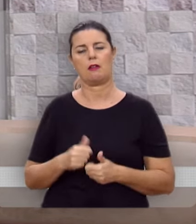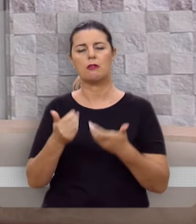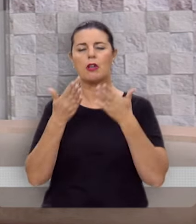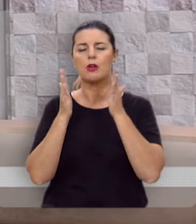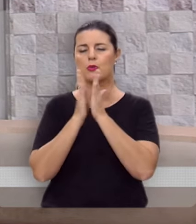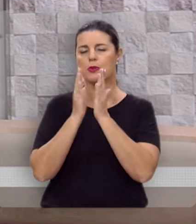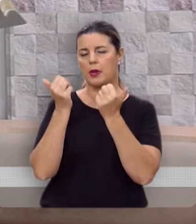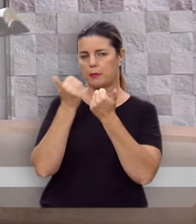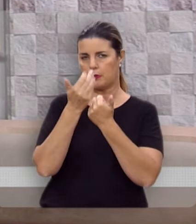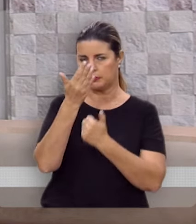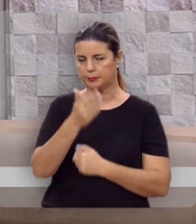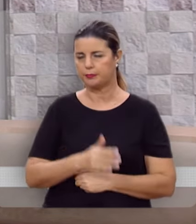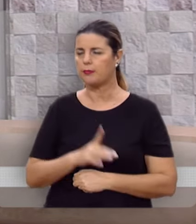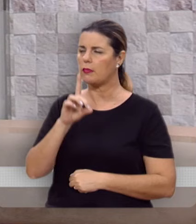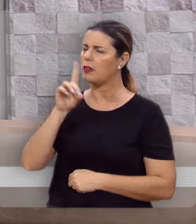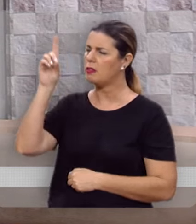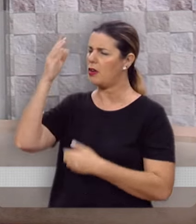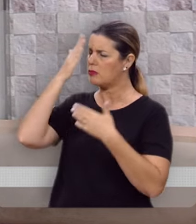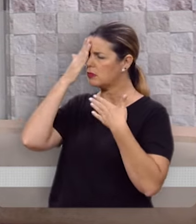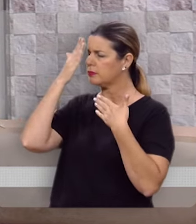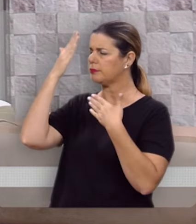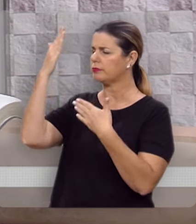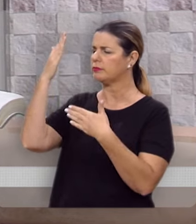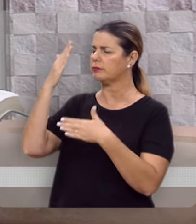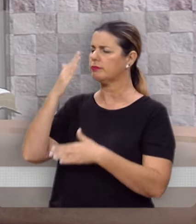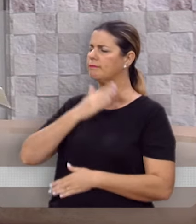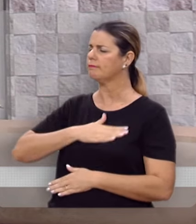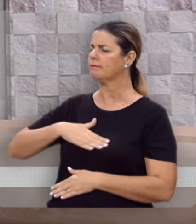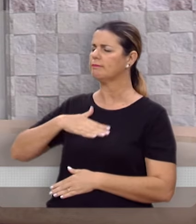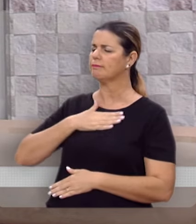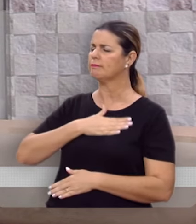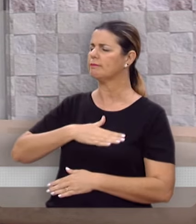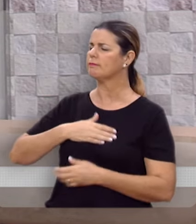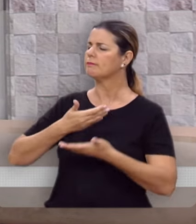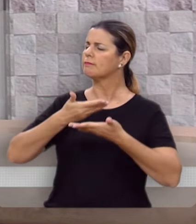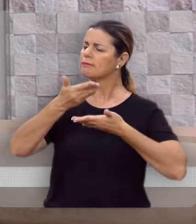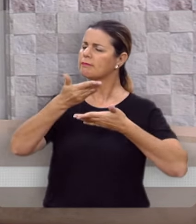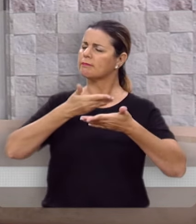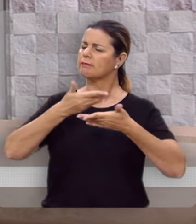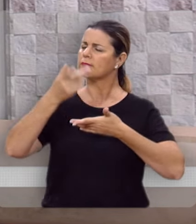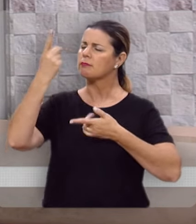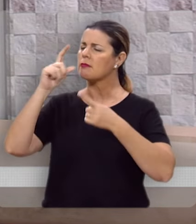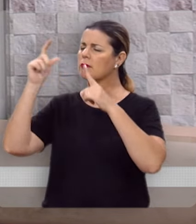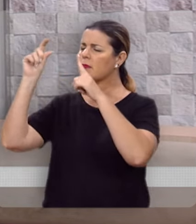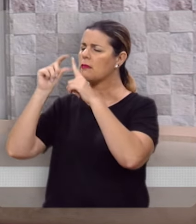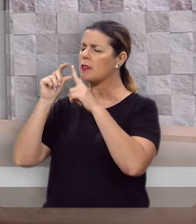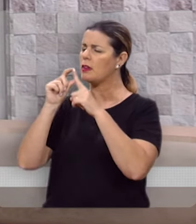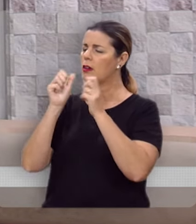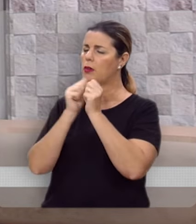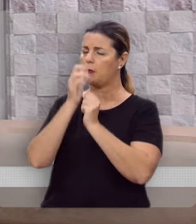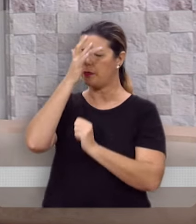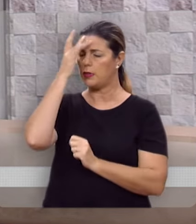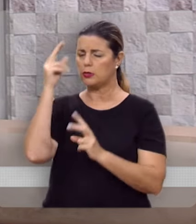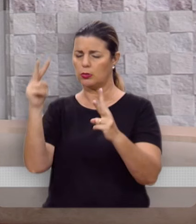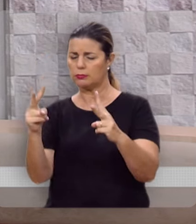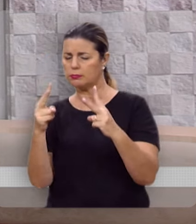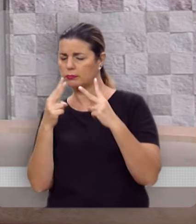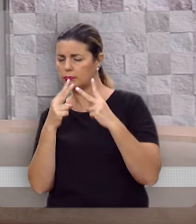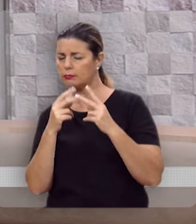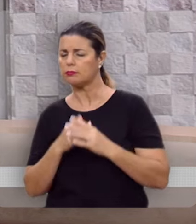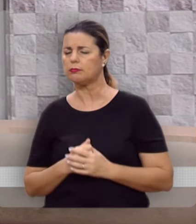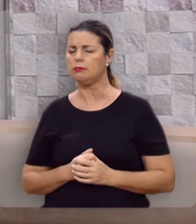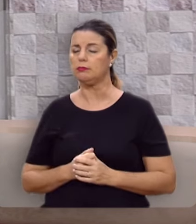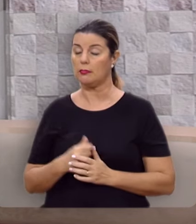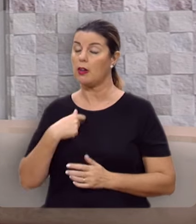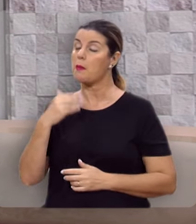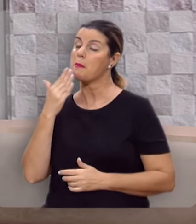da terra. Eu quero orar com vocês. Deus, eu te agradeço o privilégio de repartir a tua palavra com as pessoas que